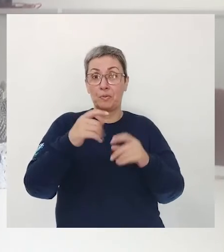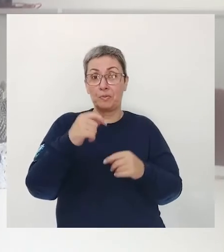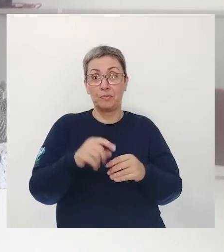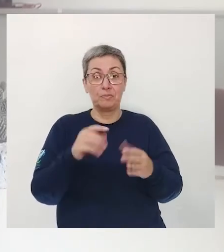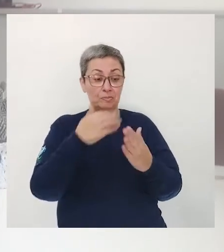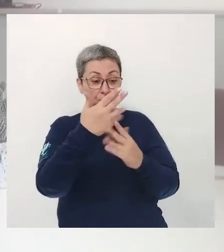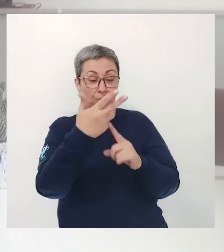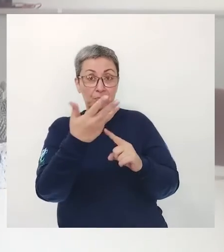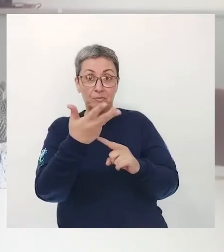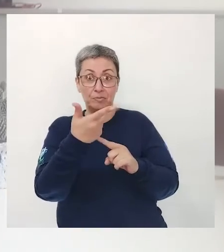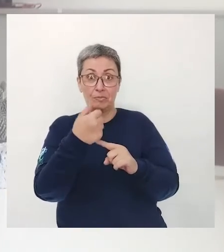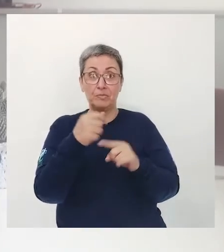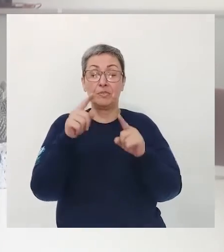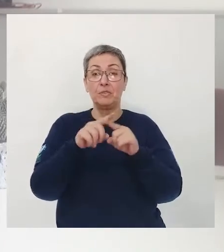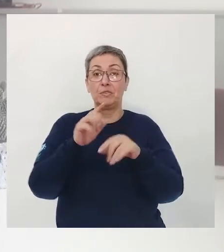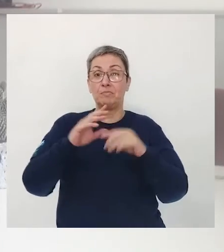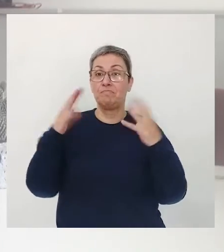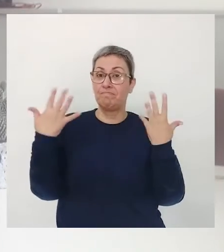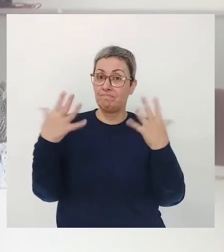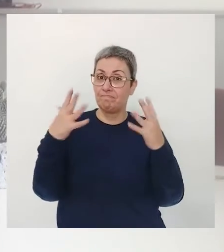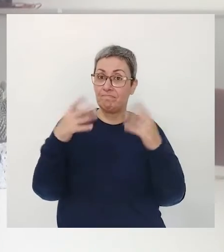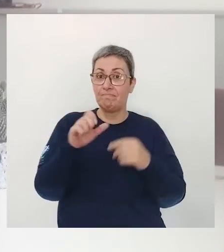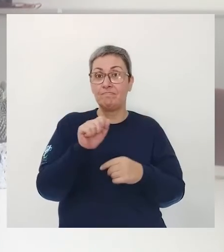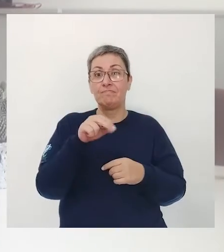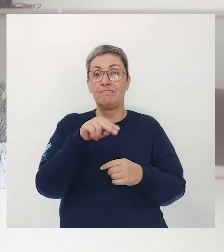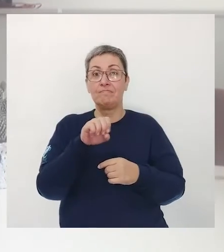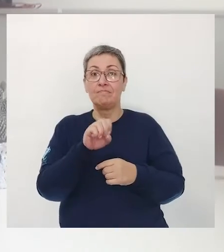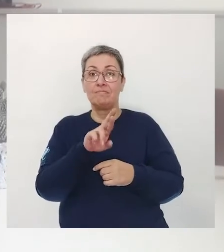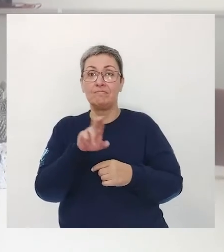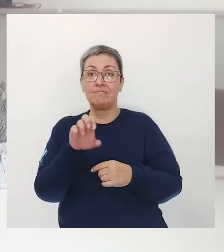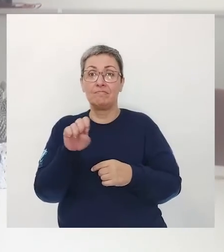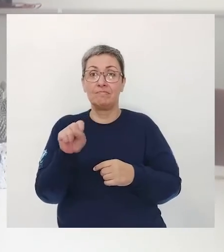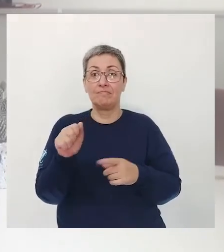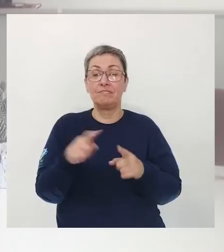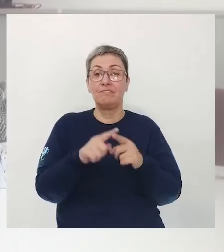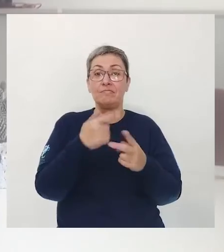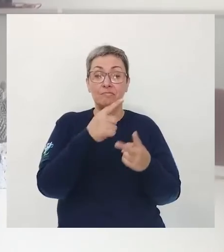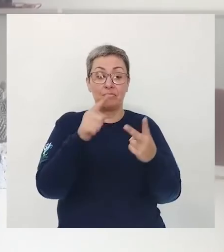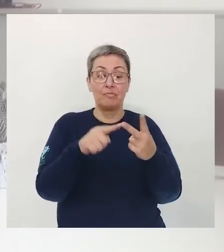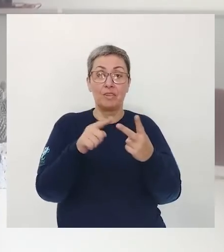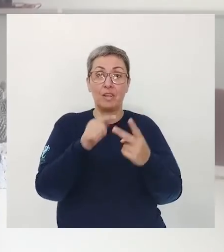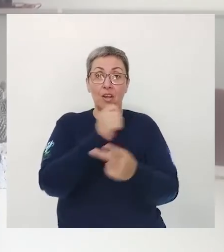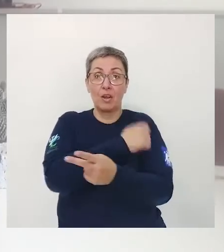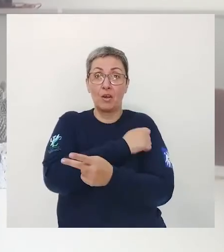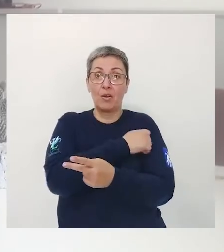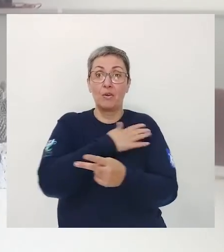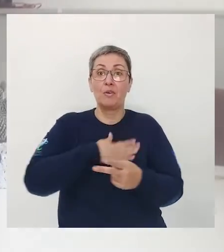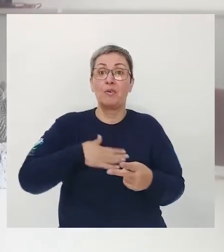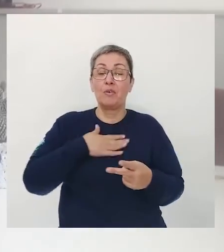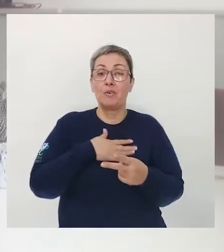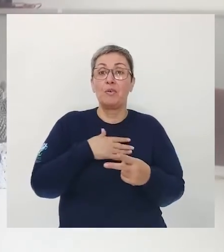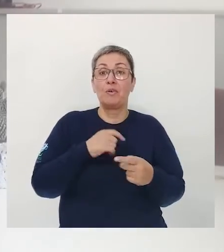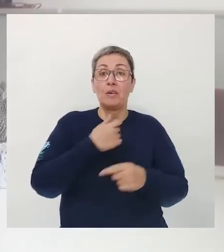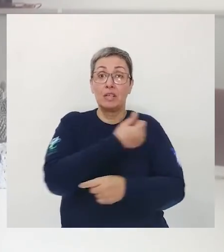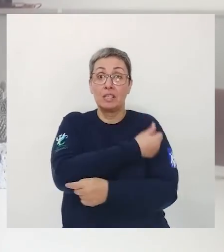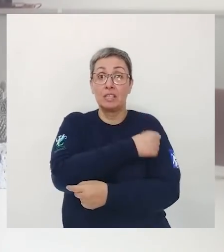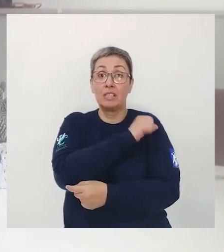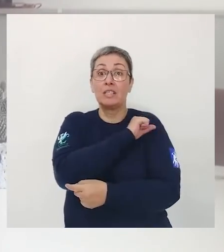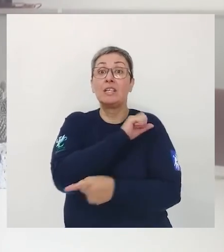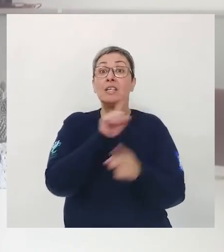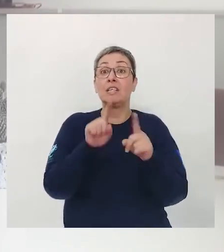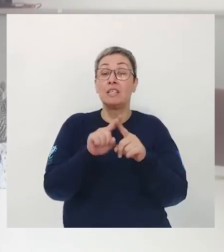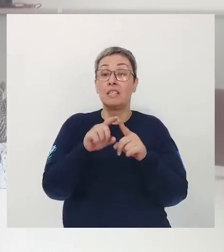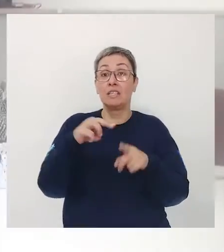A sua arte Parabéns Andressa E a nossa outra Queridíssima aluna Do ciclo 2